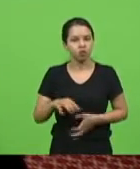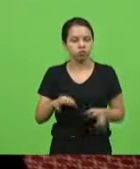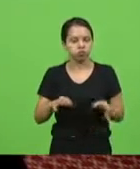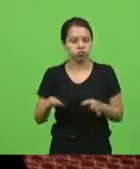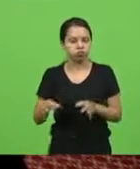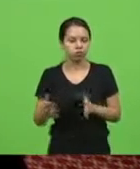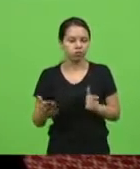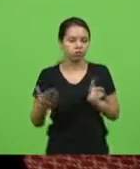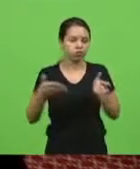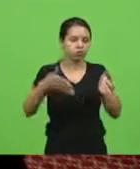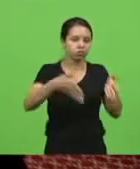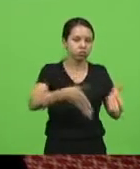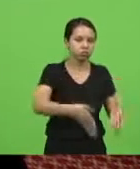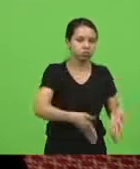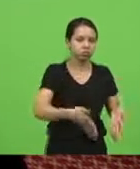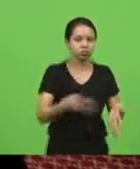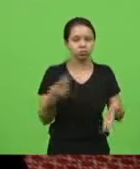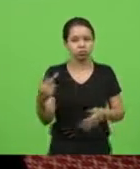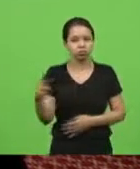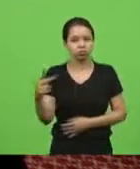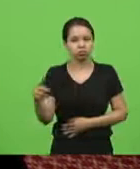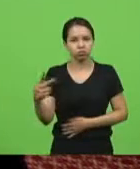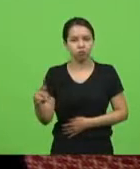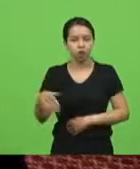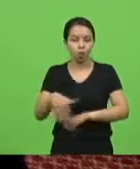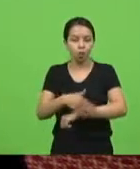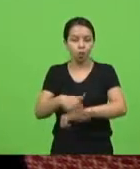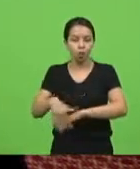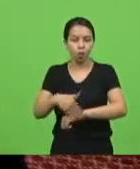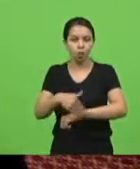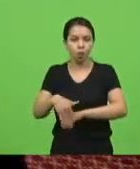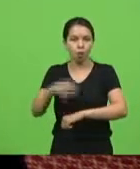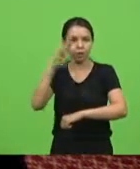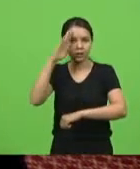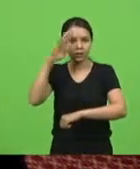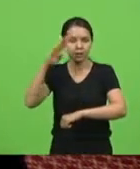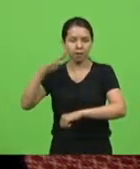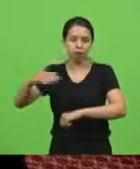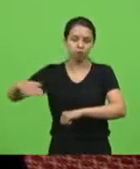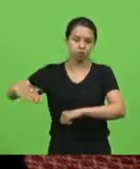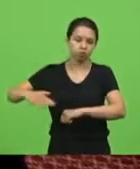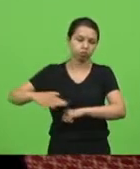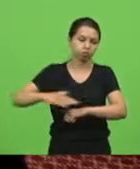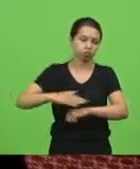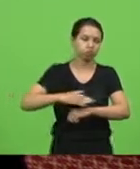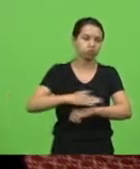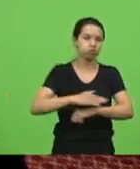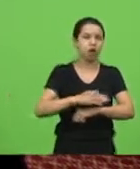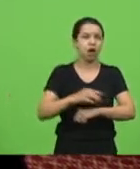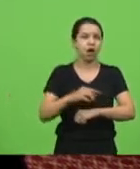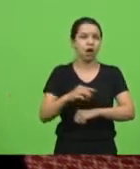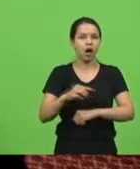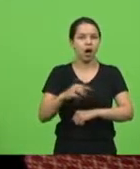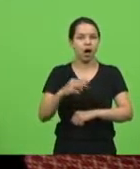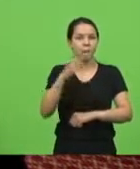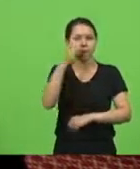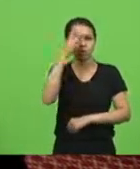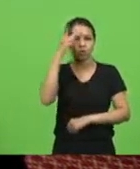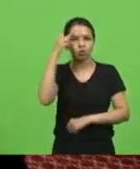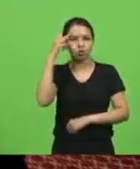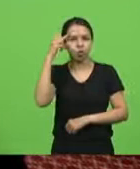passamos na rua principal, o povo vinha nos seus portões,